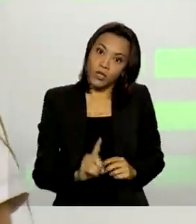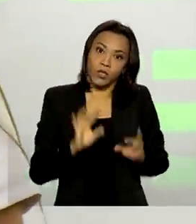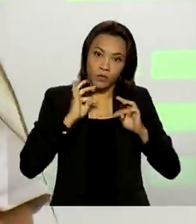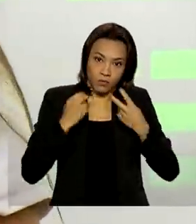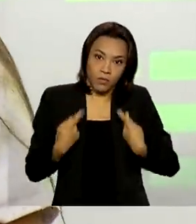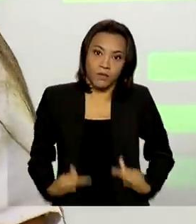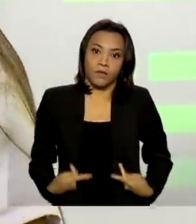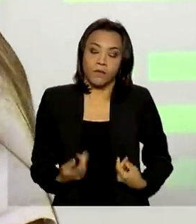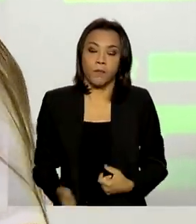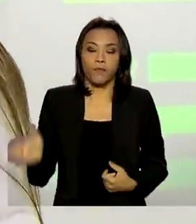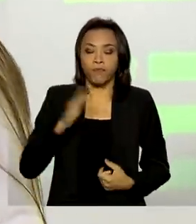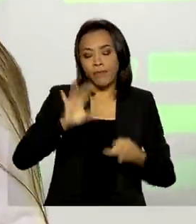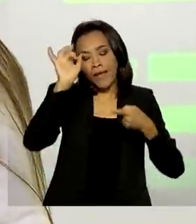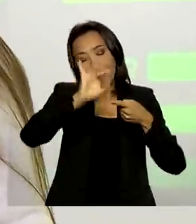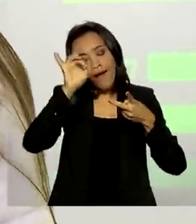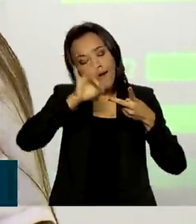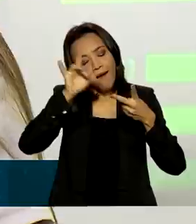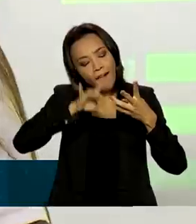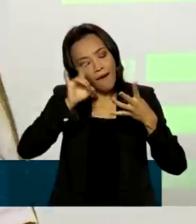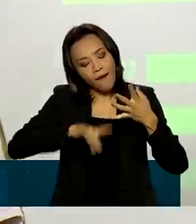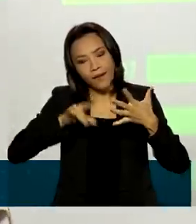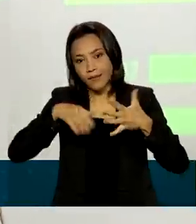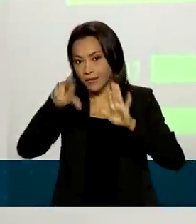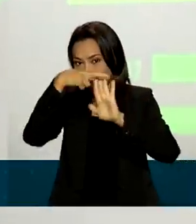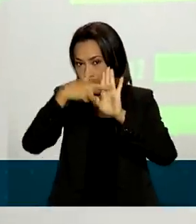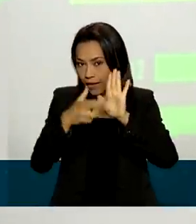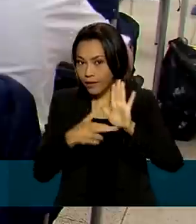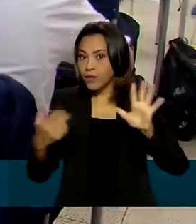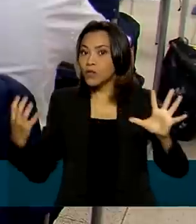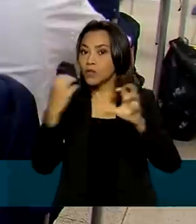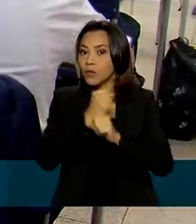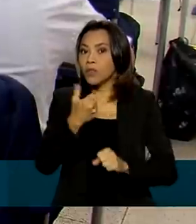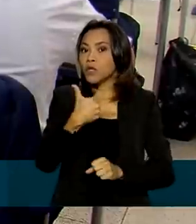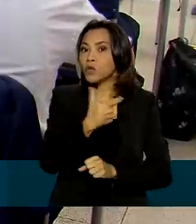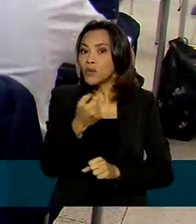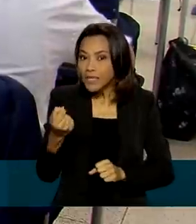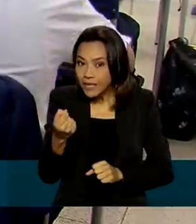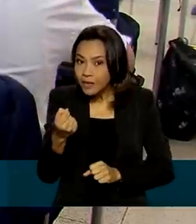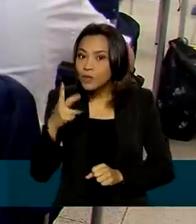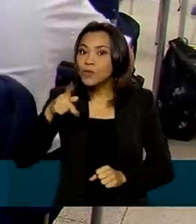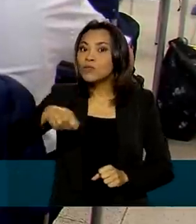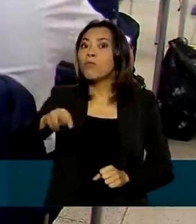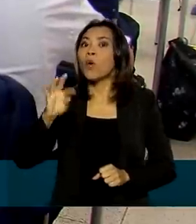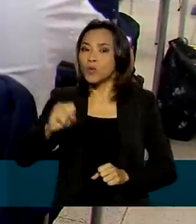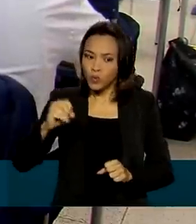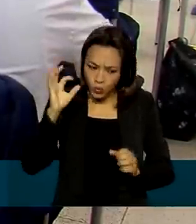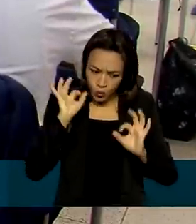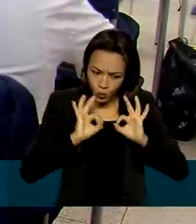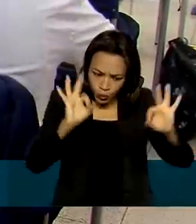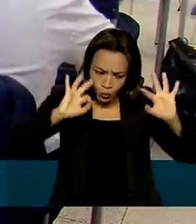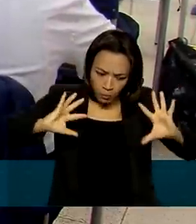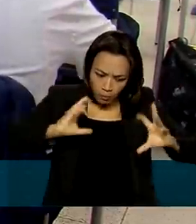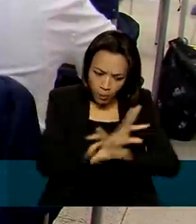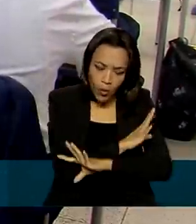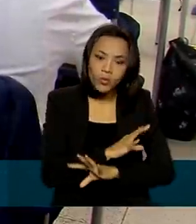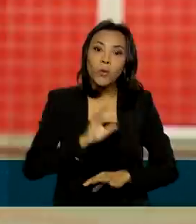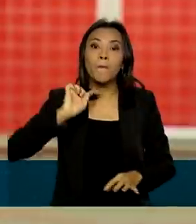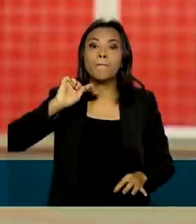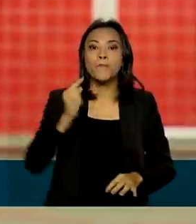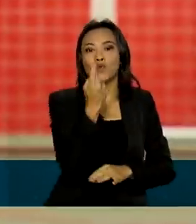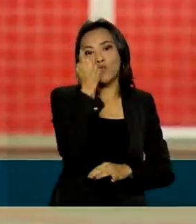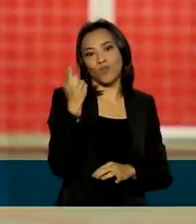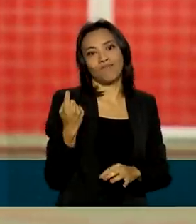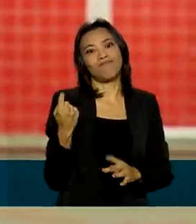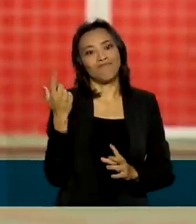competência exigida na redação do Enem vale 200 pontos. Portanto, quem fizer tudo direitinho ganha mil, o que é possível sim,